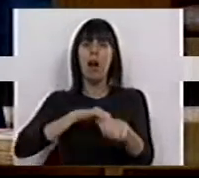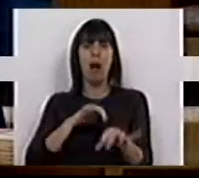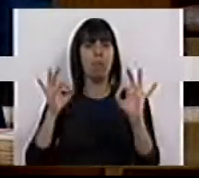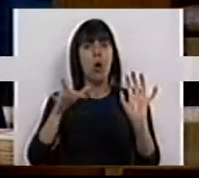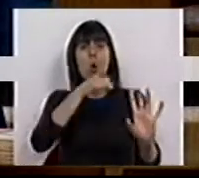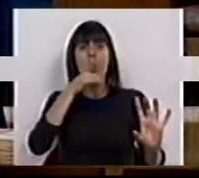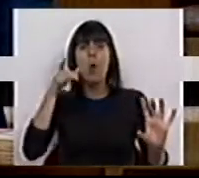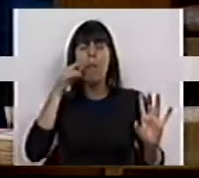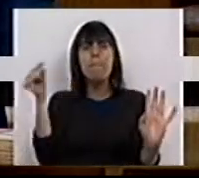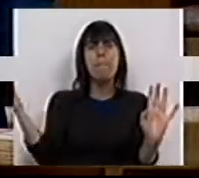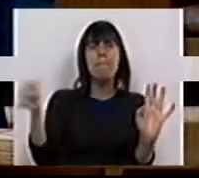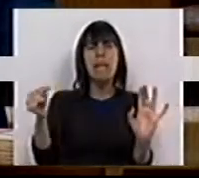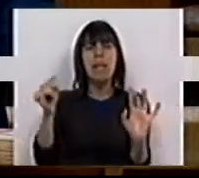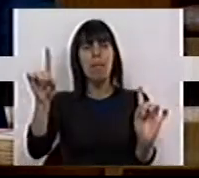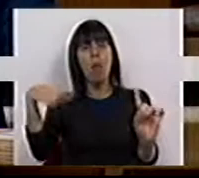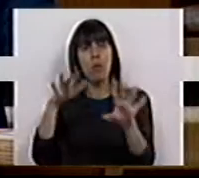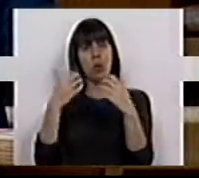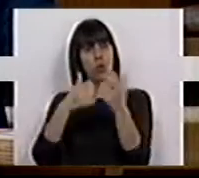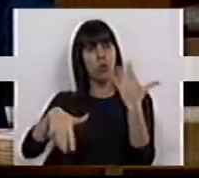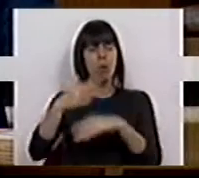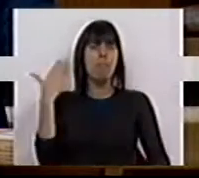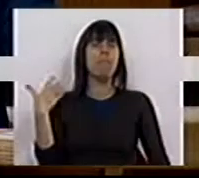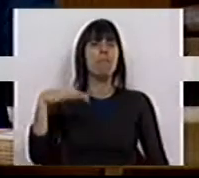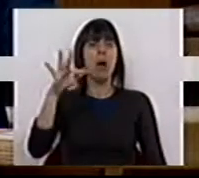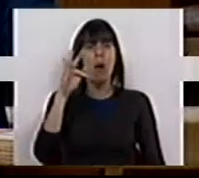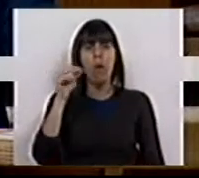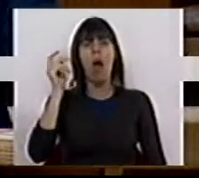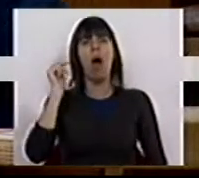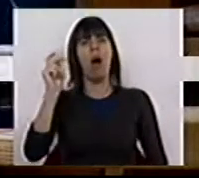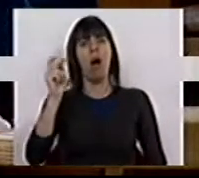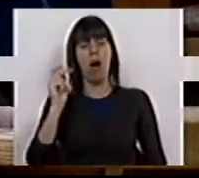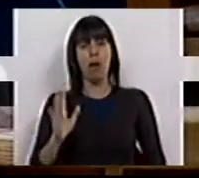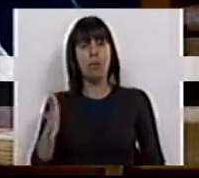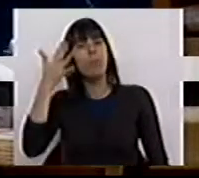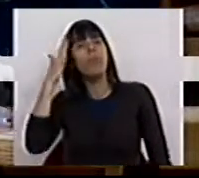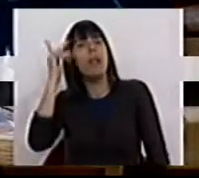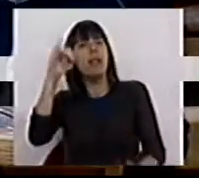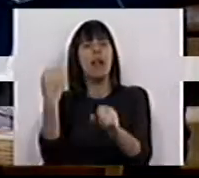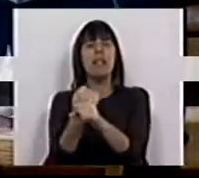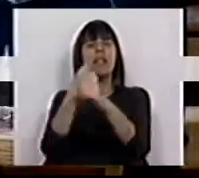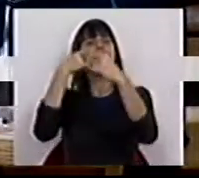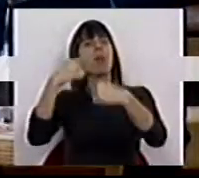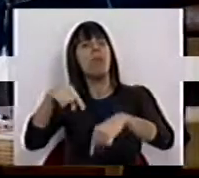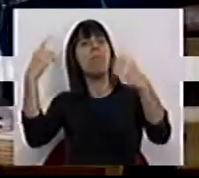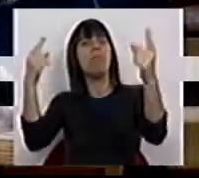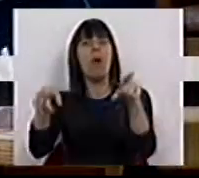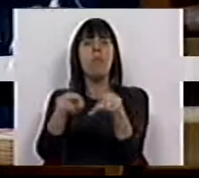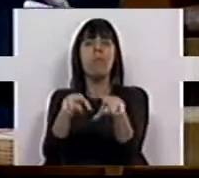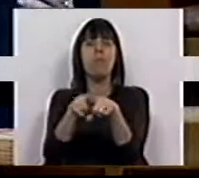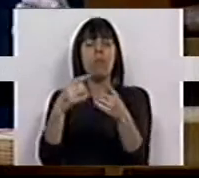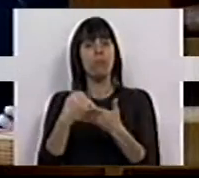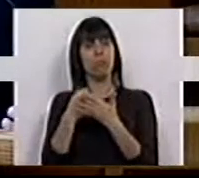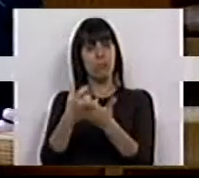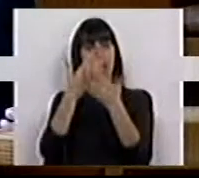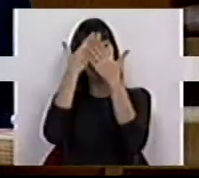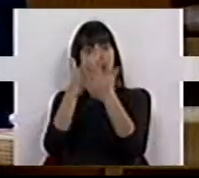o compromisso mínimo que juntou a sociedade durante mais de quatro décadas. A ideia que os serviços públicos constituíam o